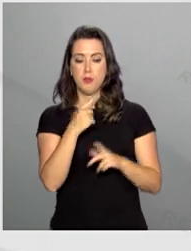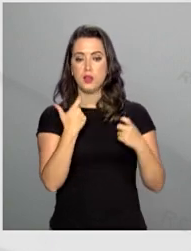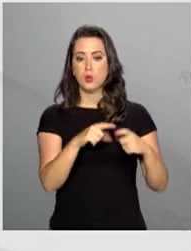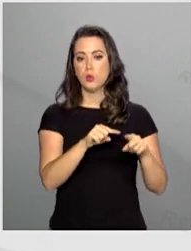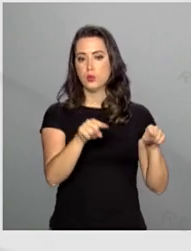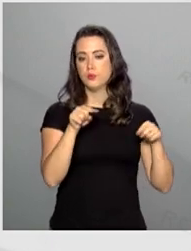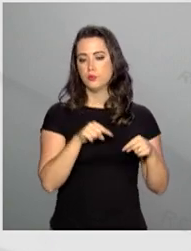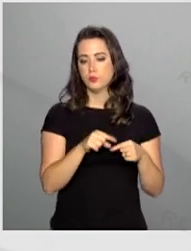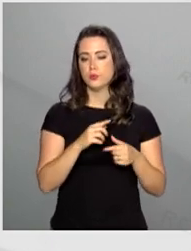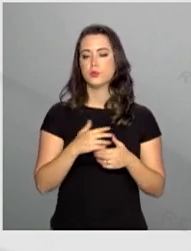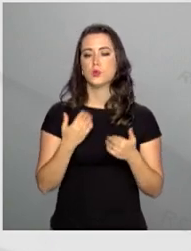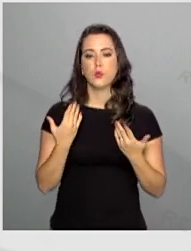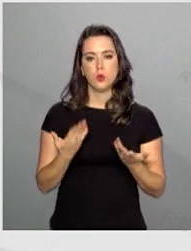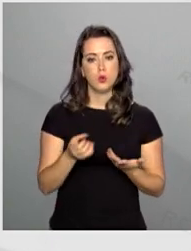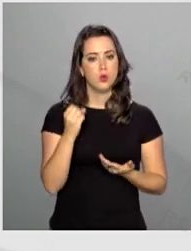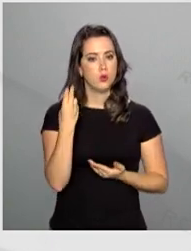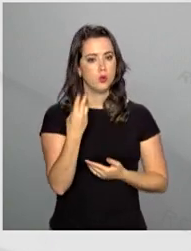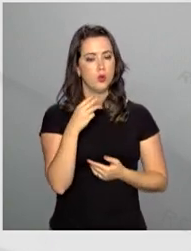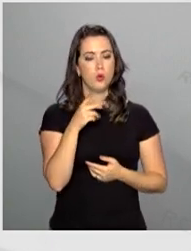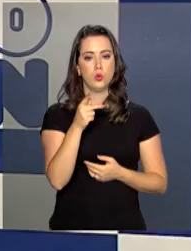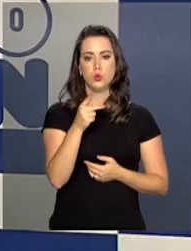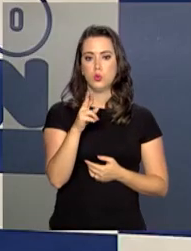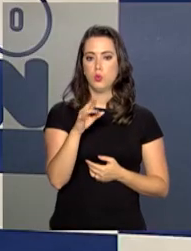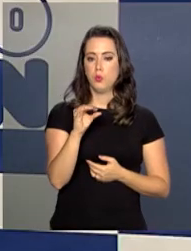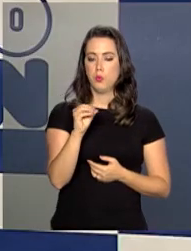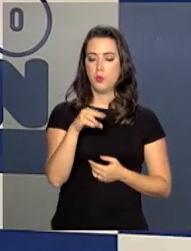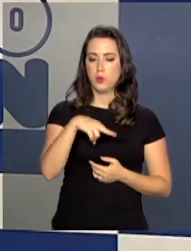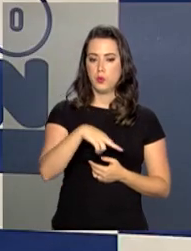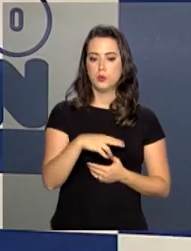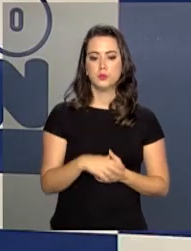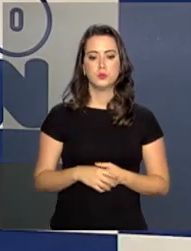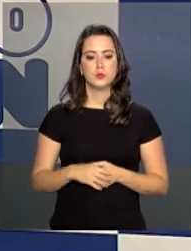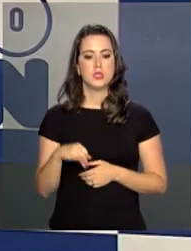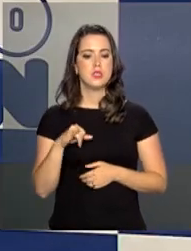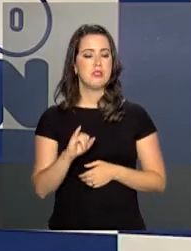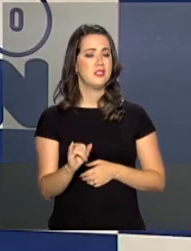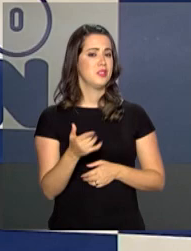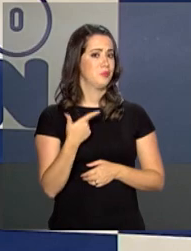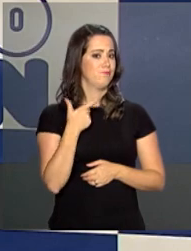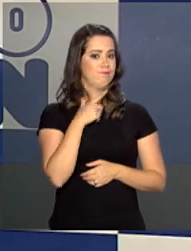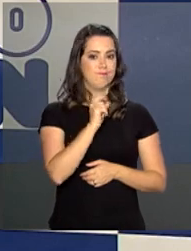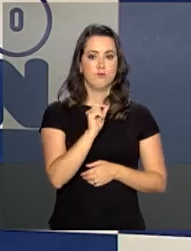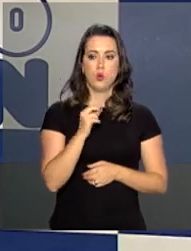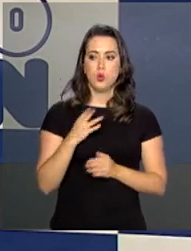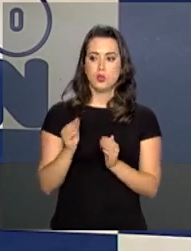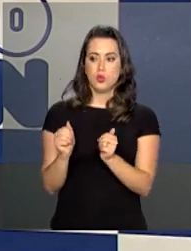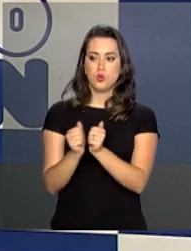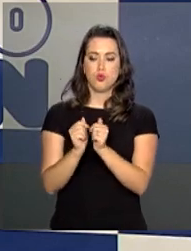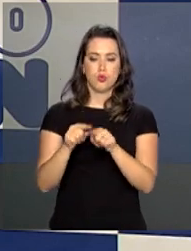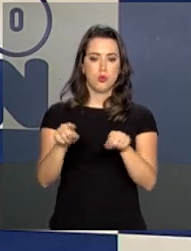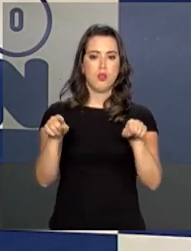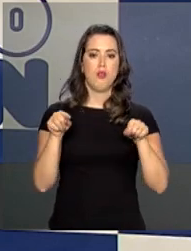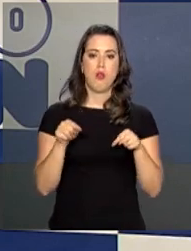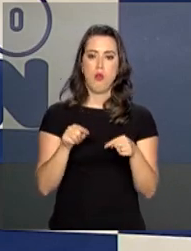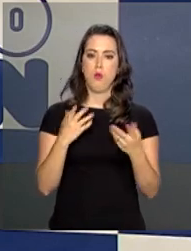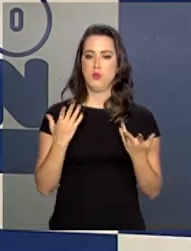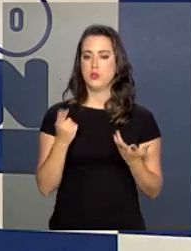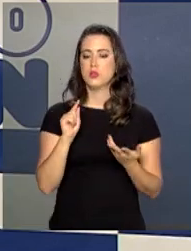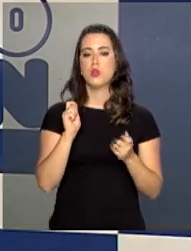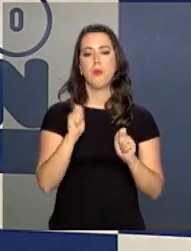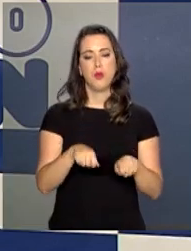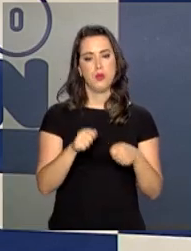onde a compra foi feita ou no Procon. Se ele não conseguir resolver junto ao lojista, junto ao fornecedor,